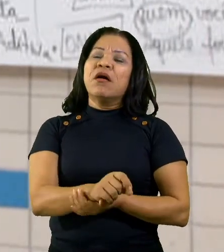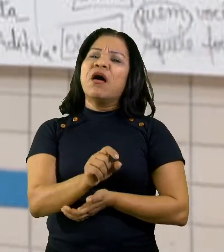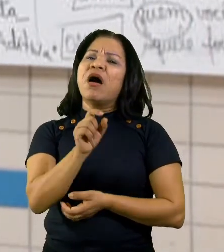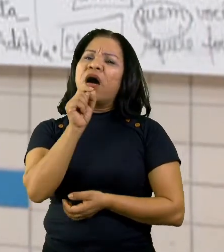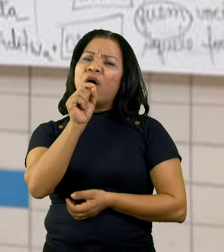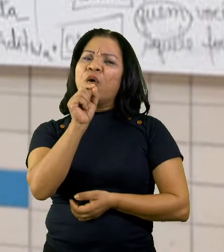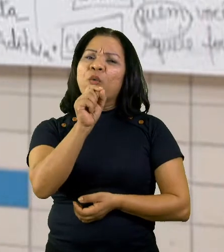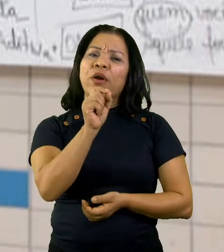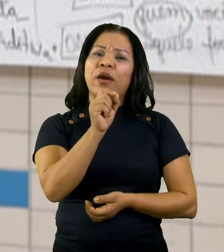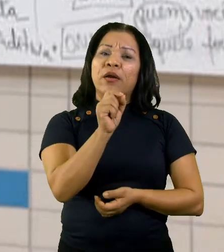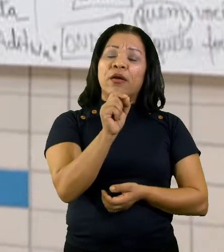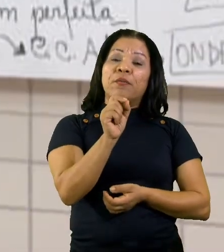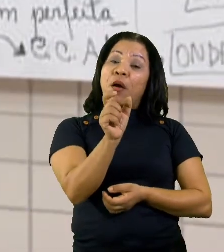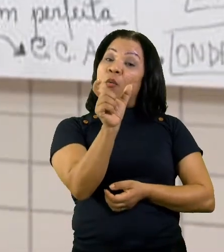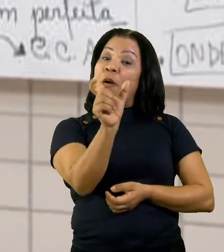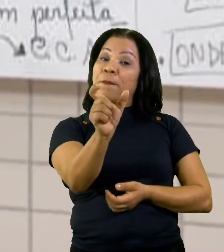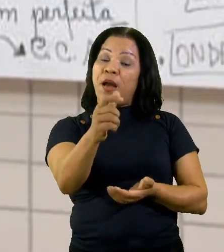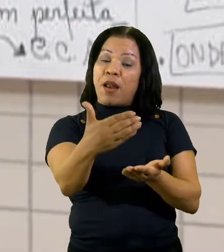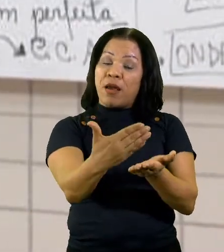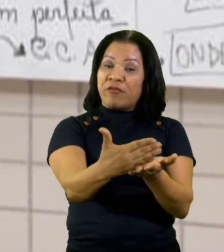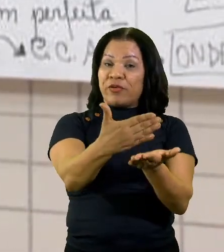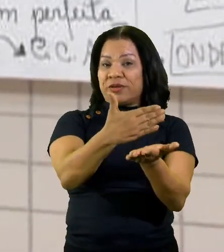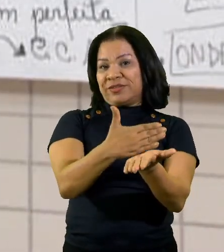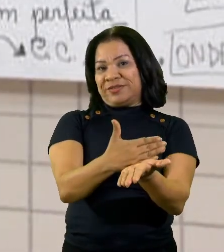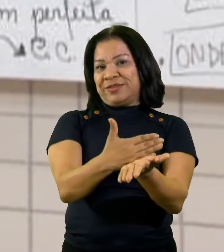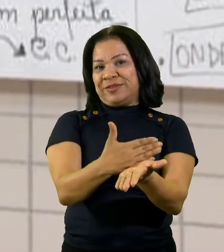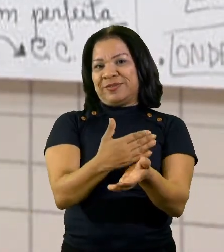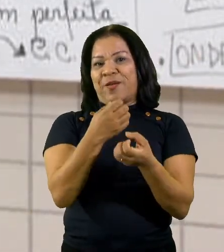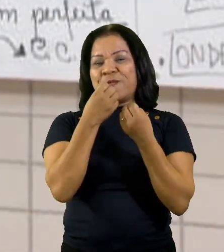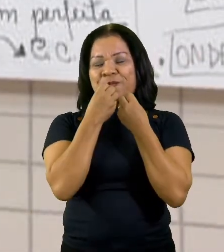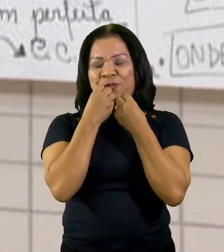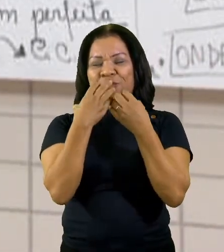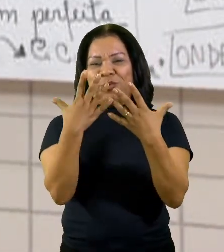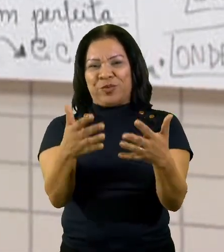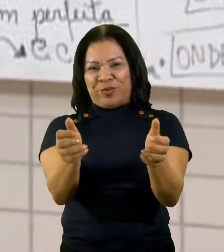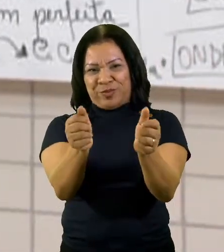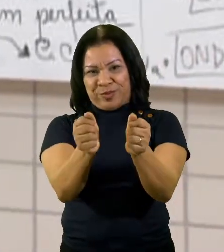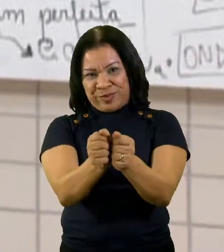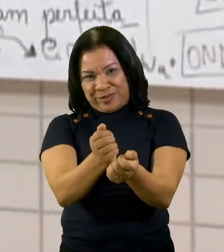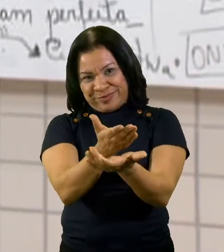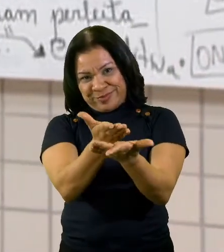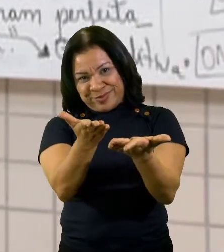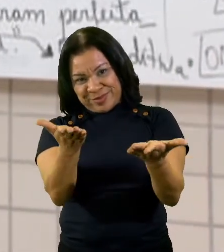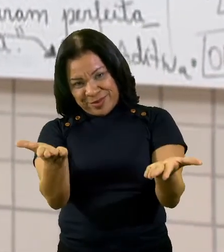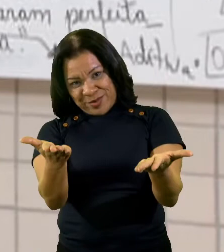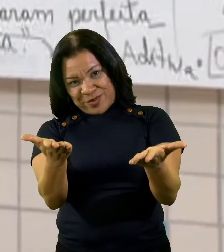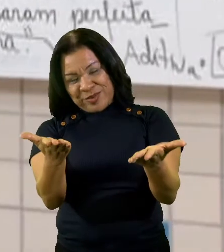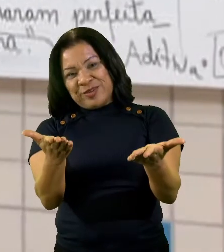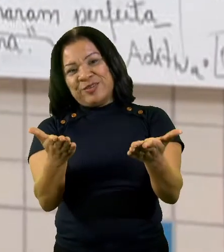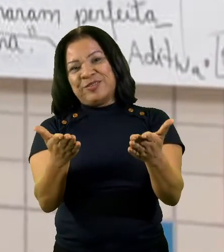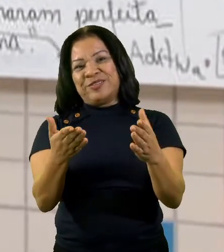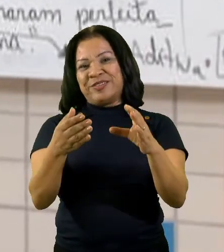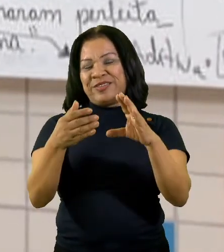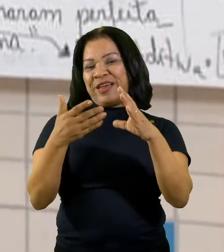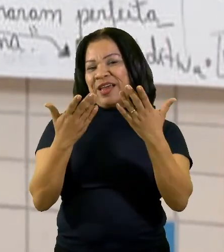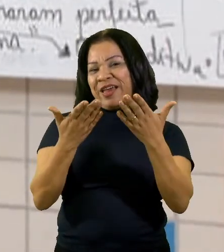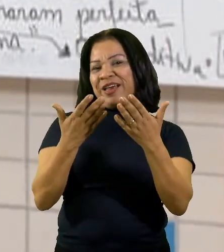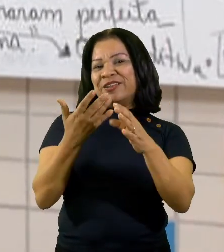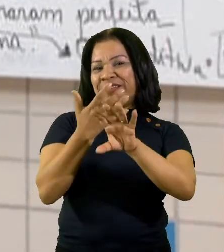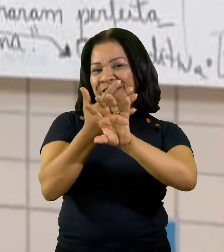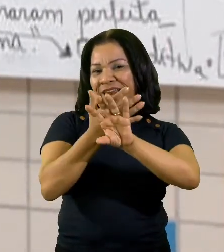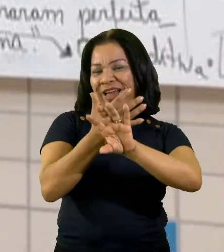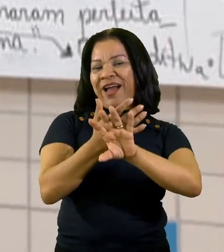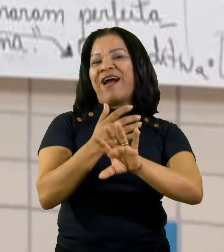de antecedente. Foi muito bom estar com vocês mais uma teleaula. Eu espero que vocês organizem o seu